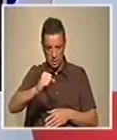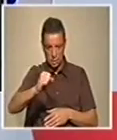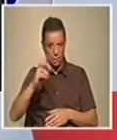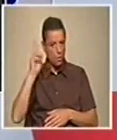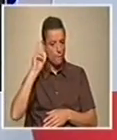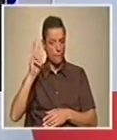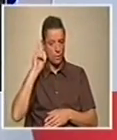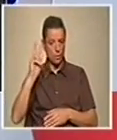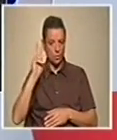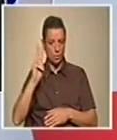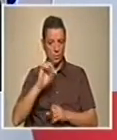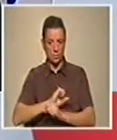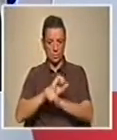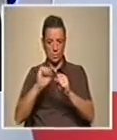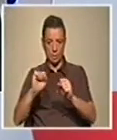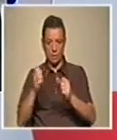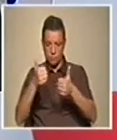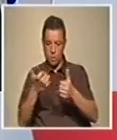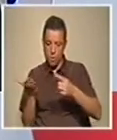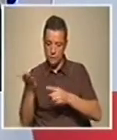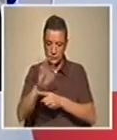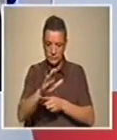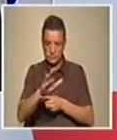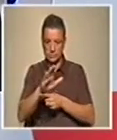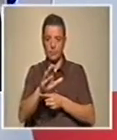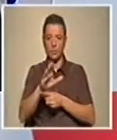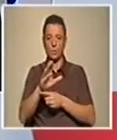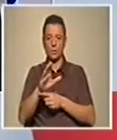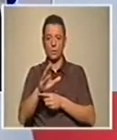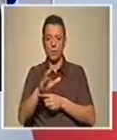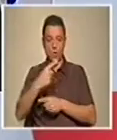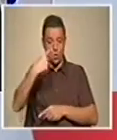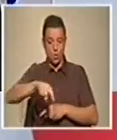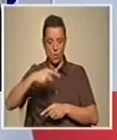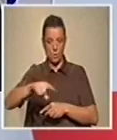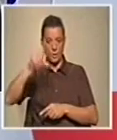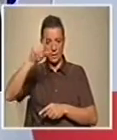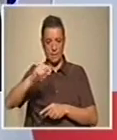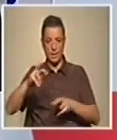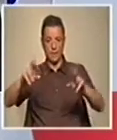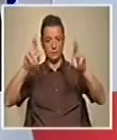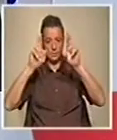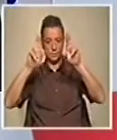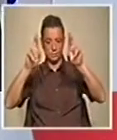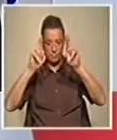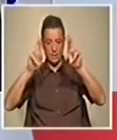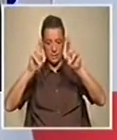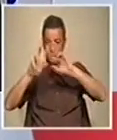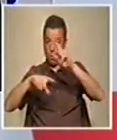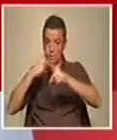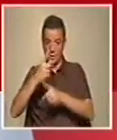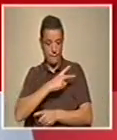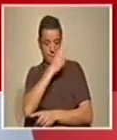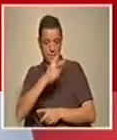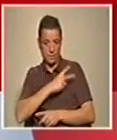valor no sentido de ser talvez exemplar e de ser inédito e de ser talvez uma esperança para que outras universidades façam o mesmo no país. Exatamente